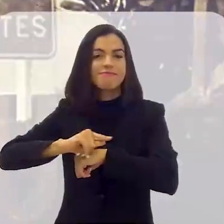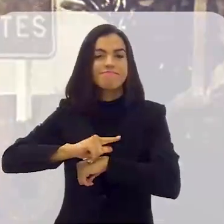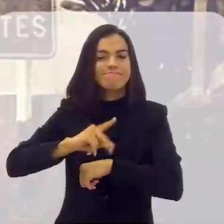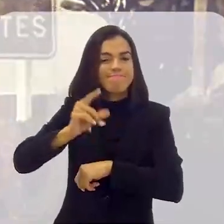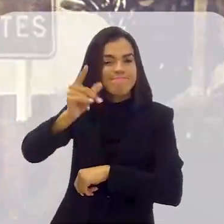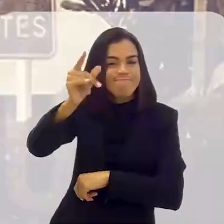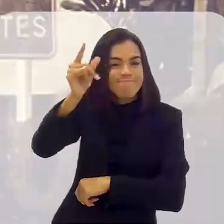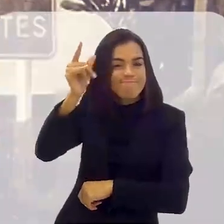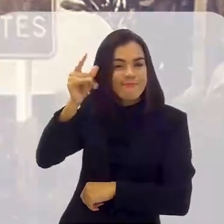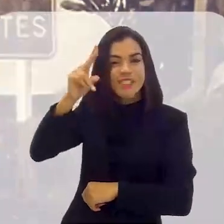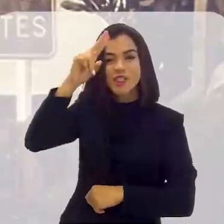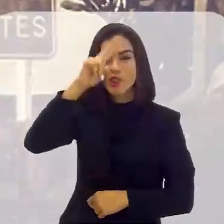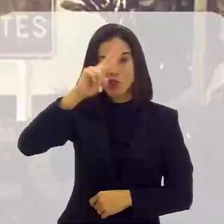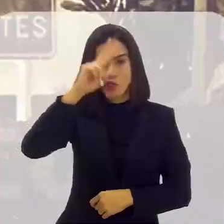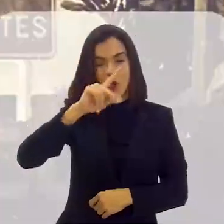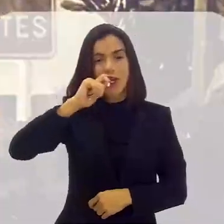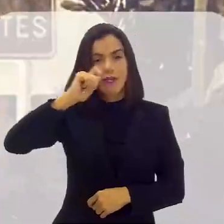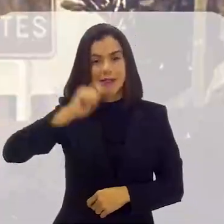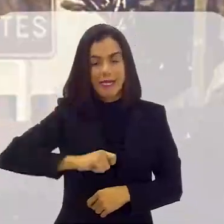Alferes.